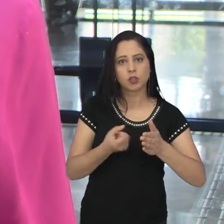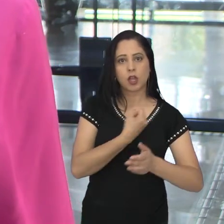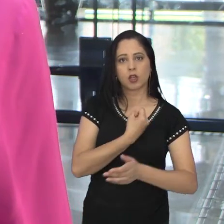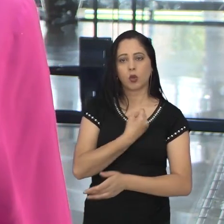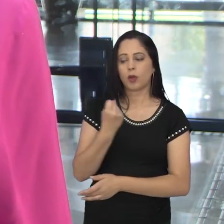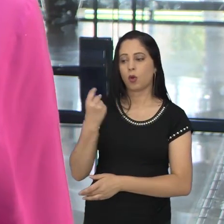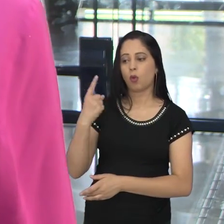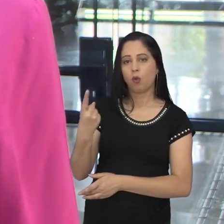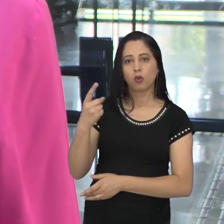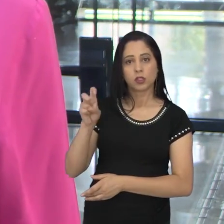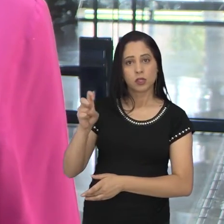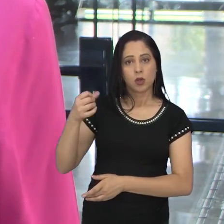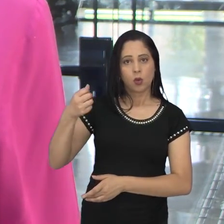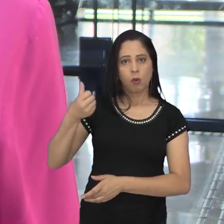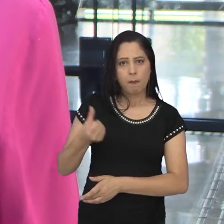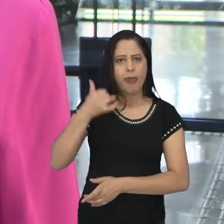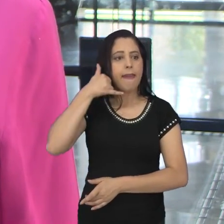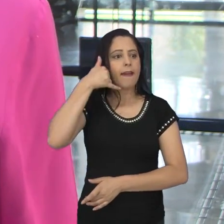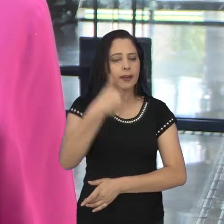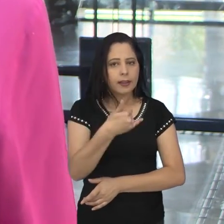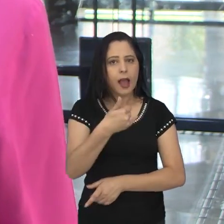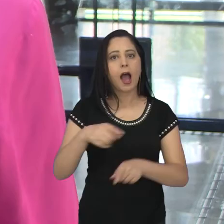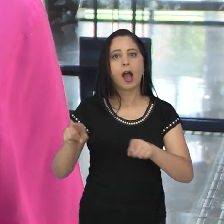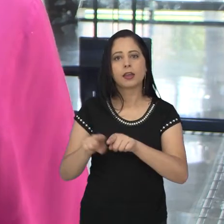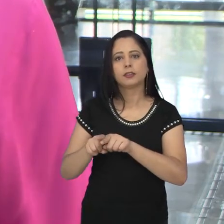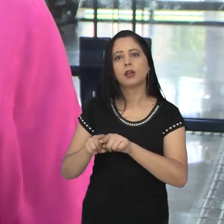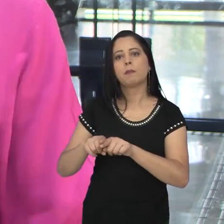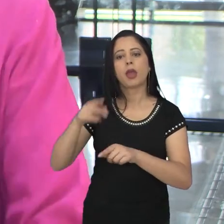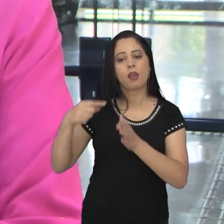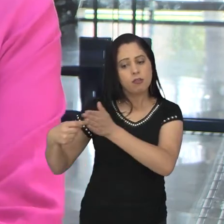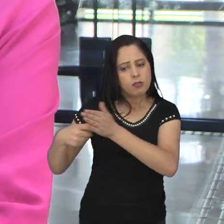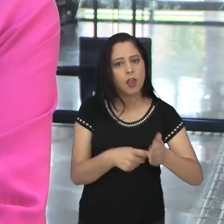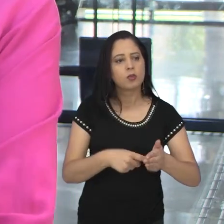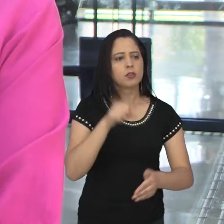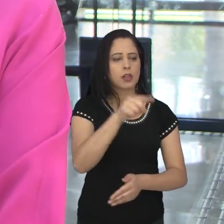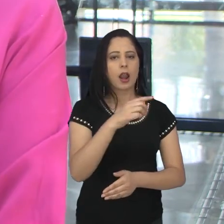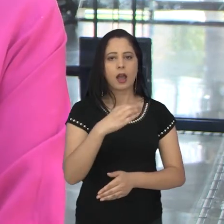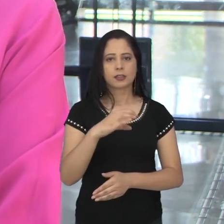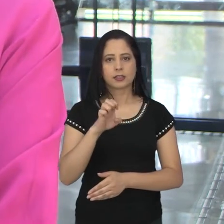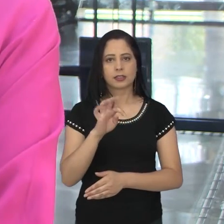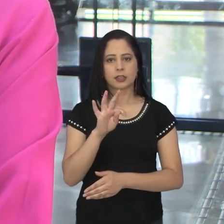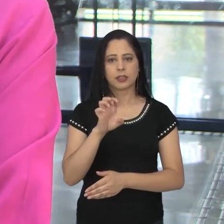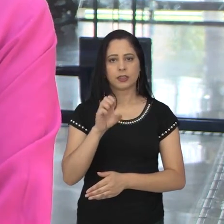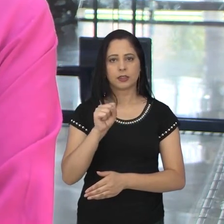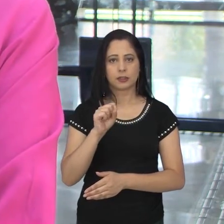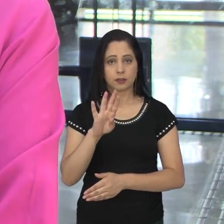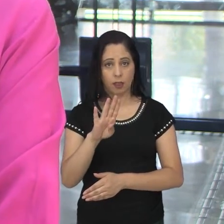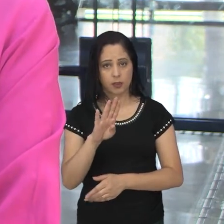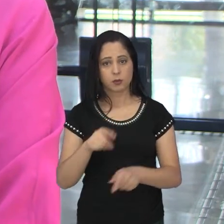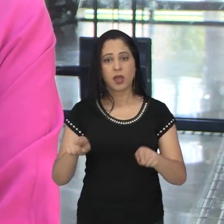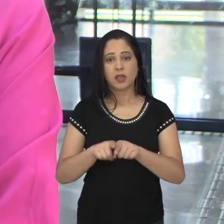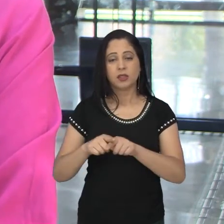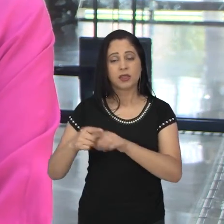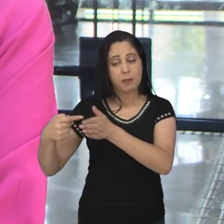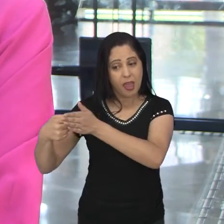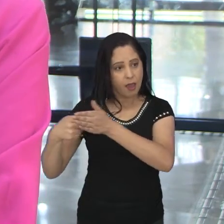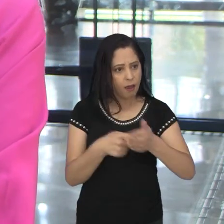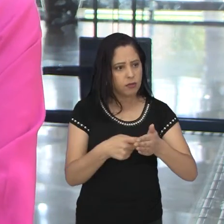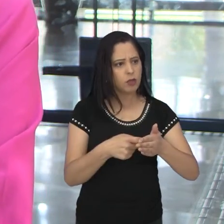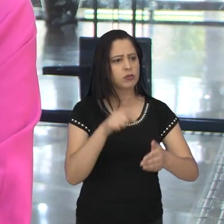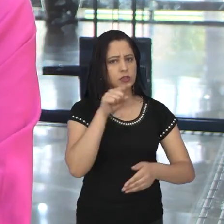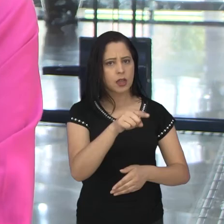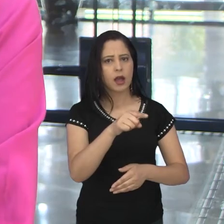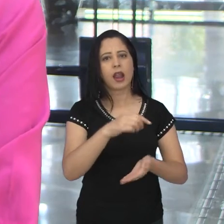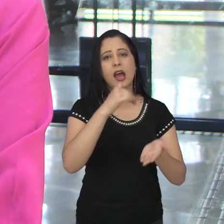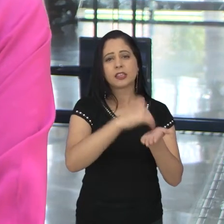tem que ter a denúncia no 5-6, na CETESB, na Secretaria